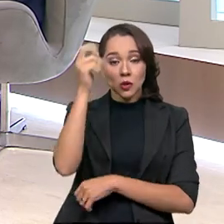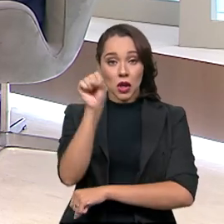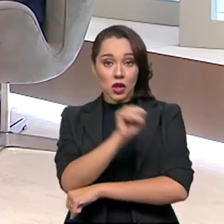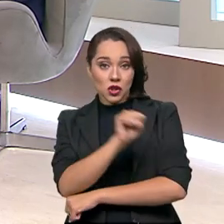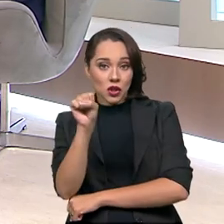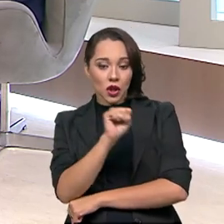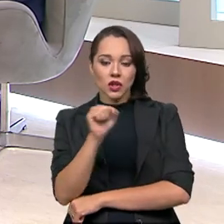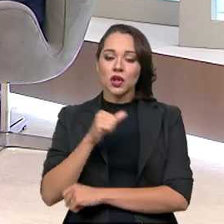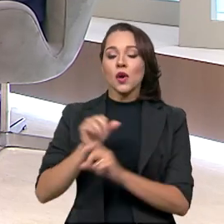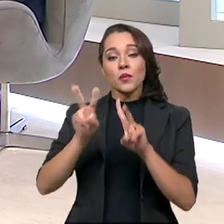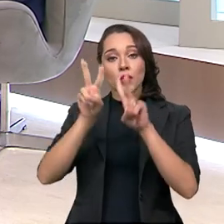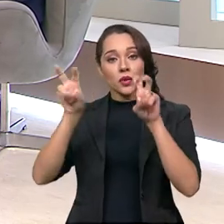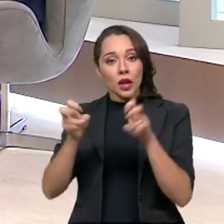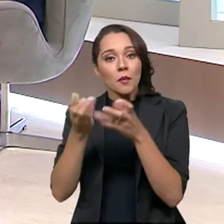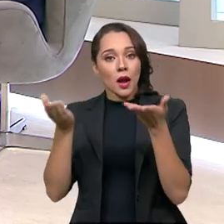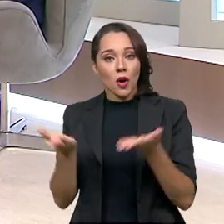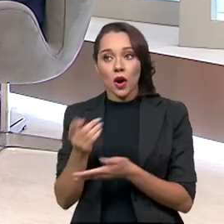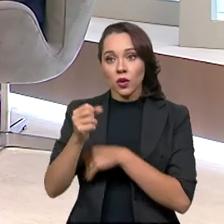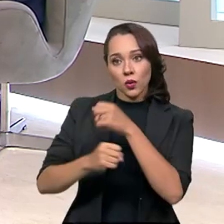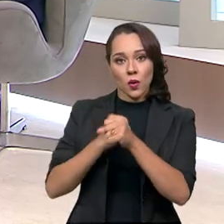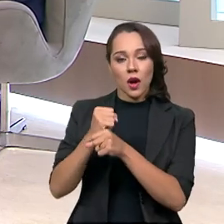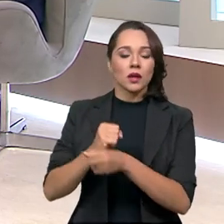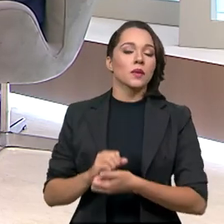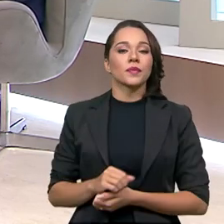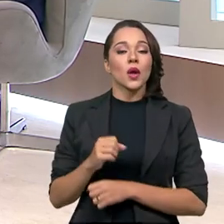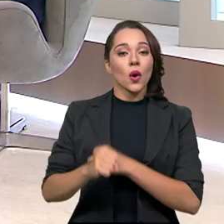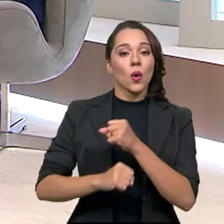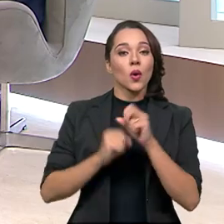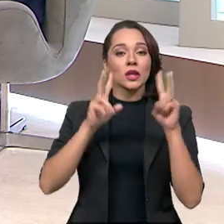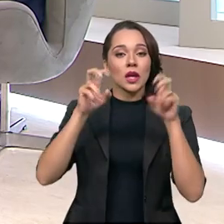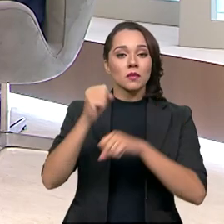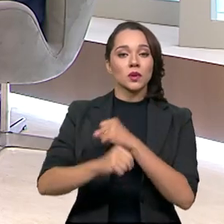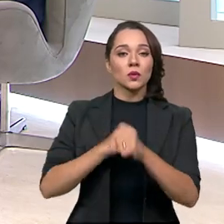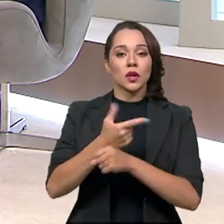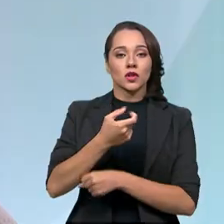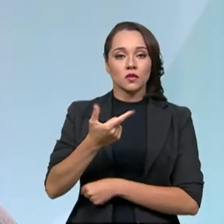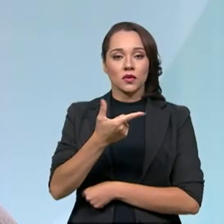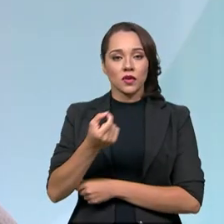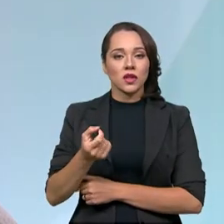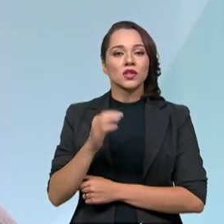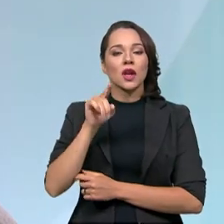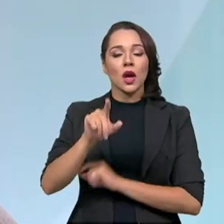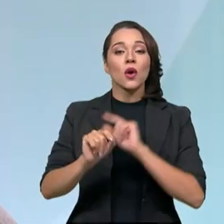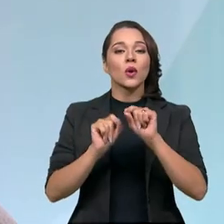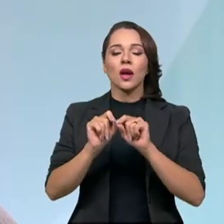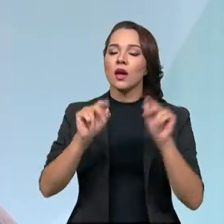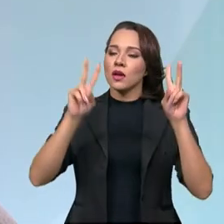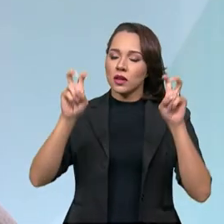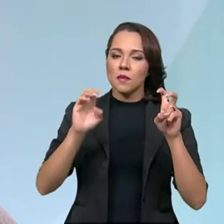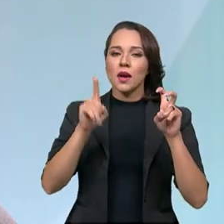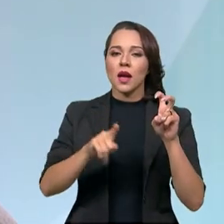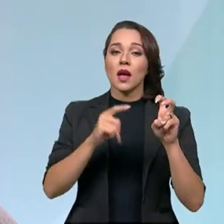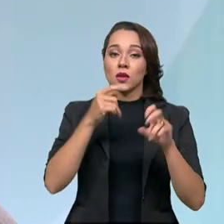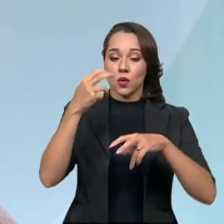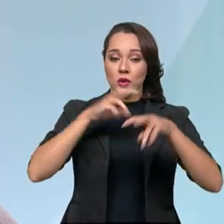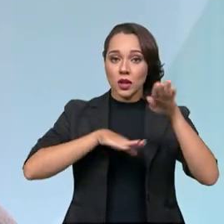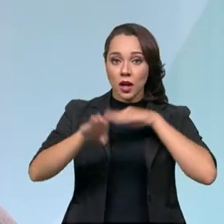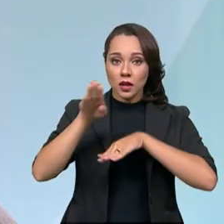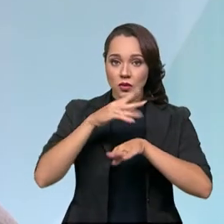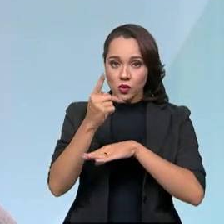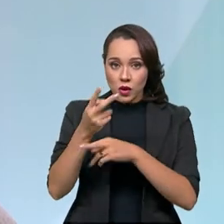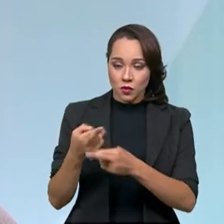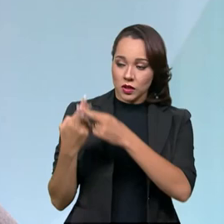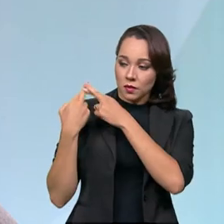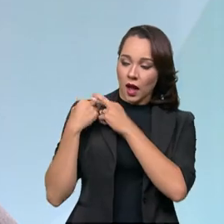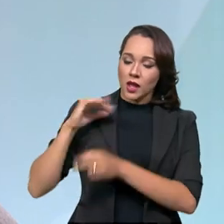para o tema que está sendo abordado naquele ano. O tema de 2020 foi, no trânsito, sua responsabilidade salva vidas. Então, nós temos